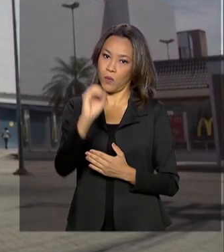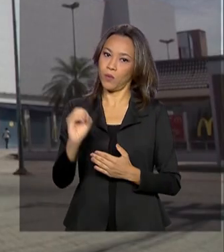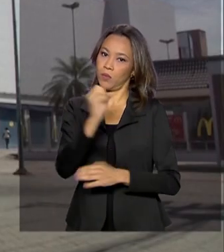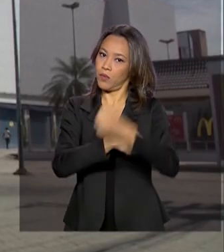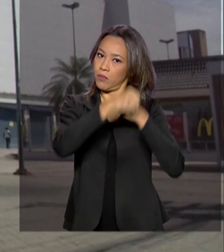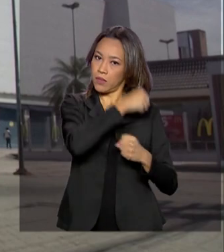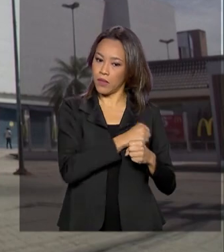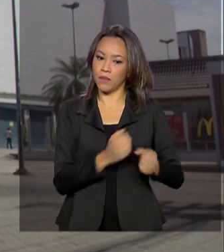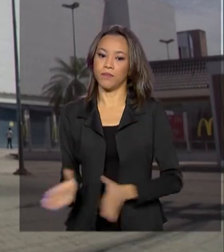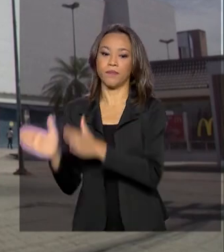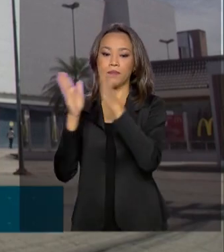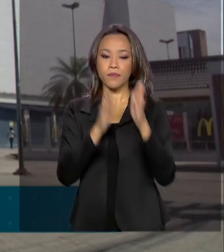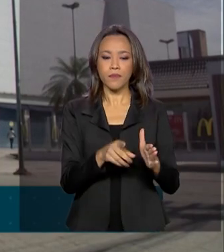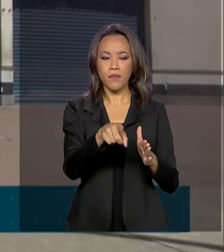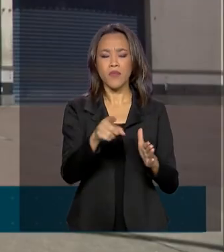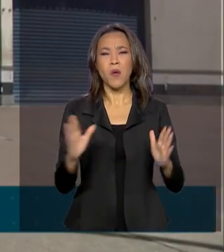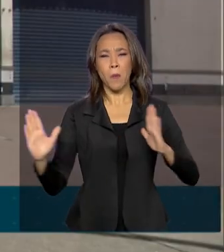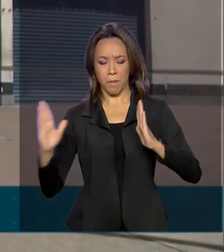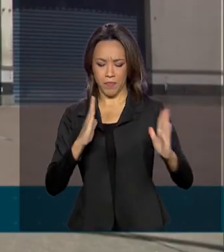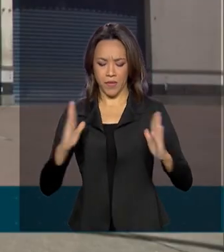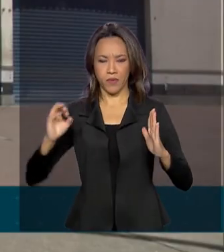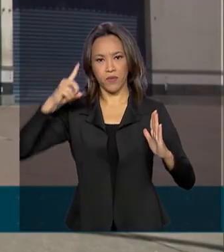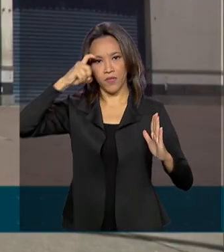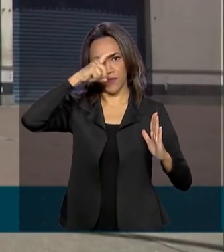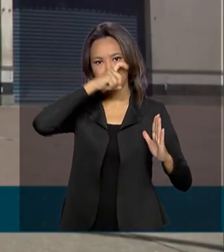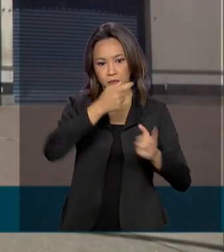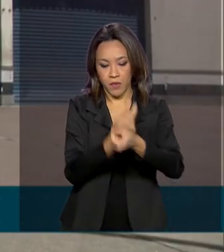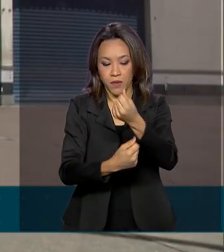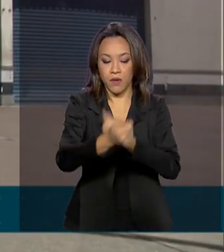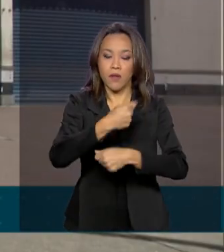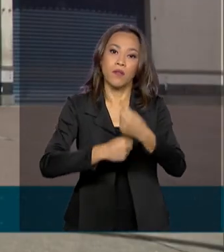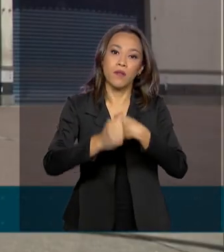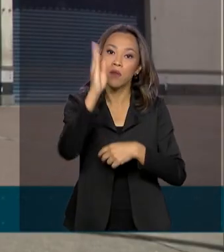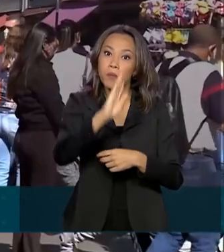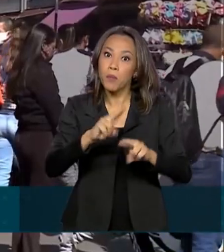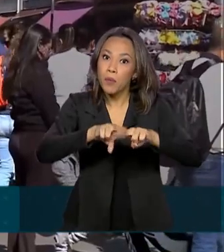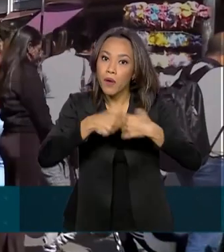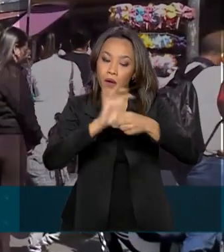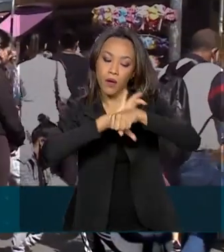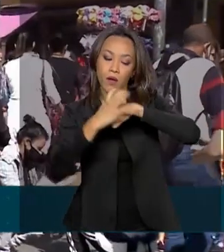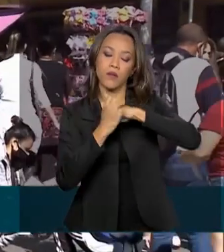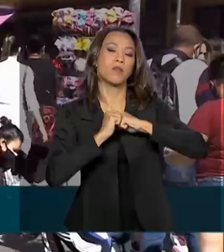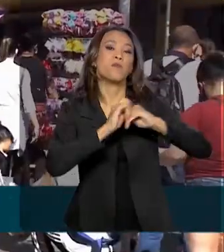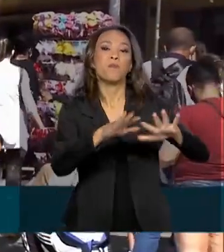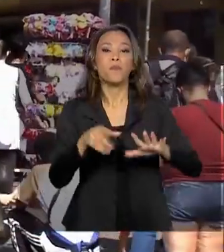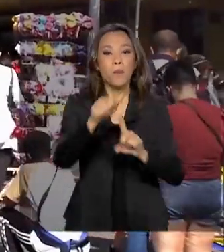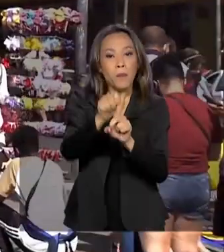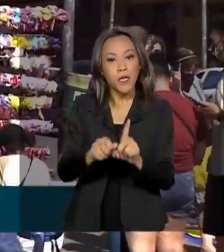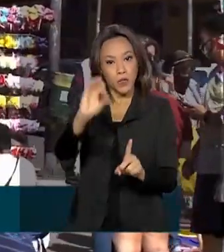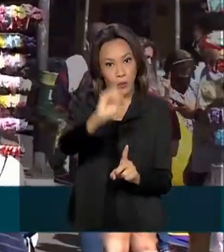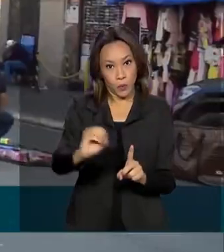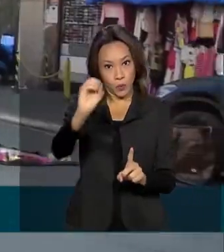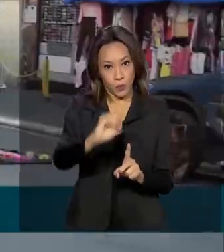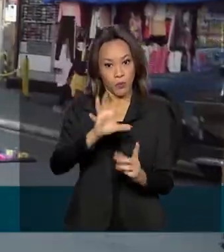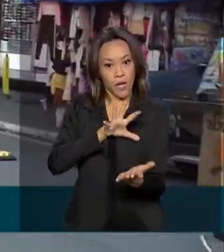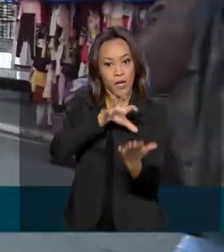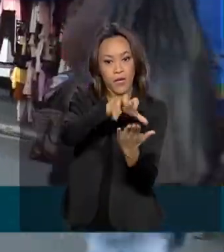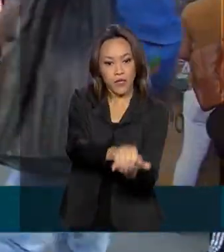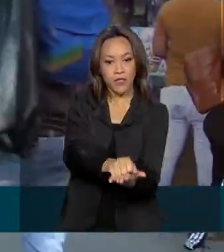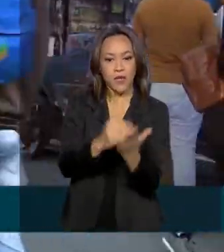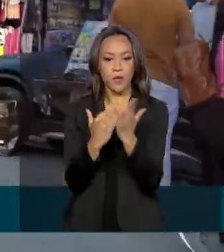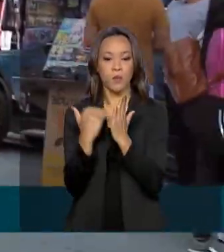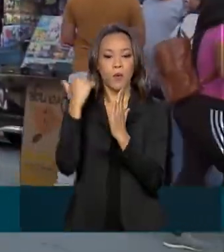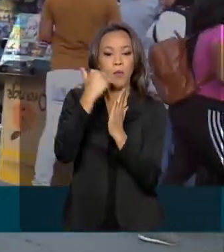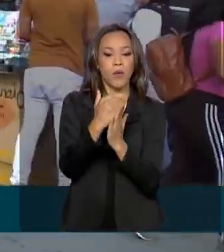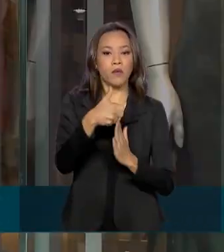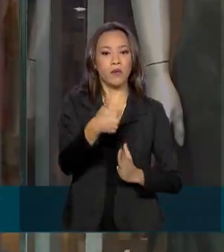de um período difícil para a economia brasileira por causa da pandemia, em outubro foi registrado um acréscimo de quase